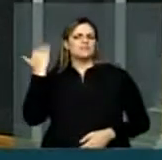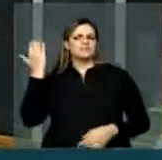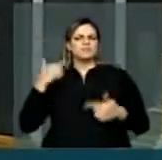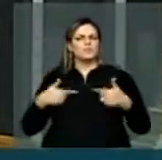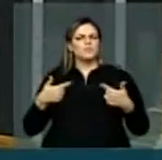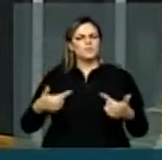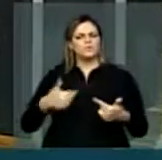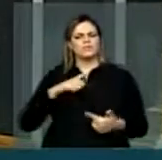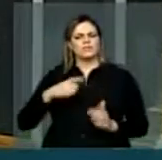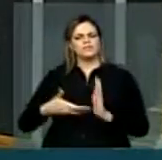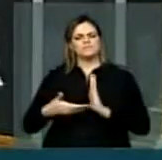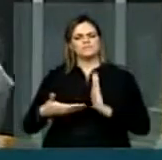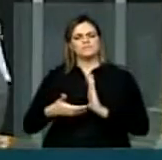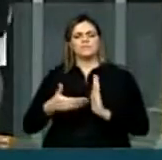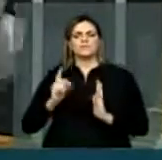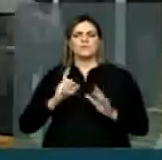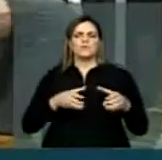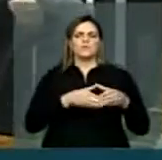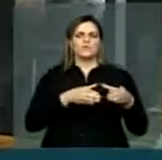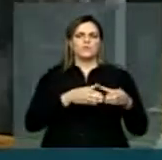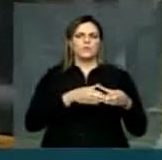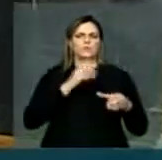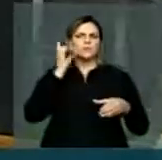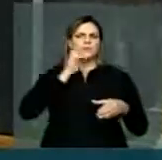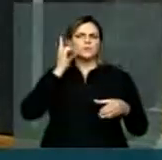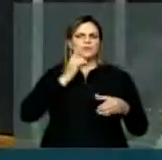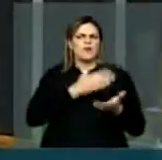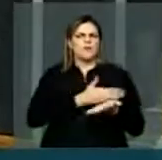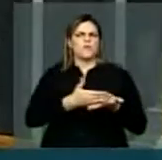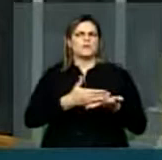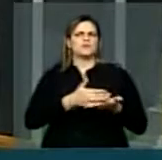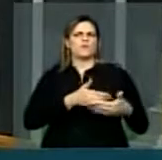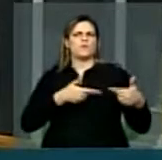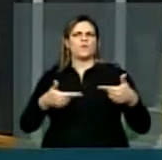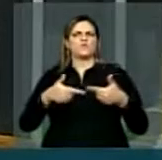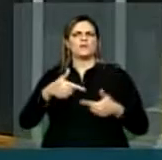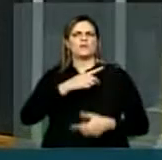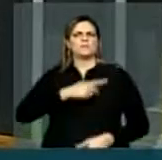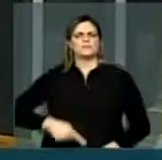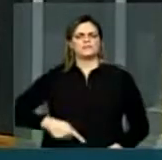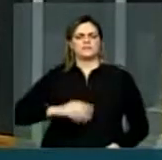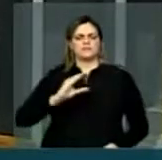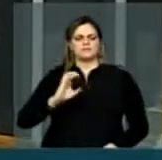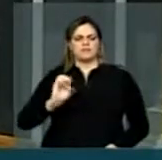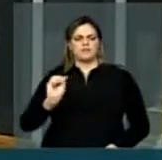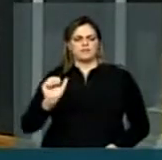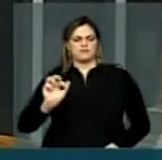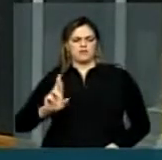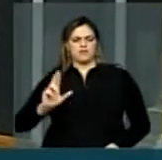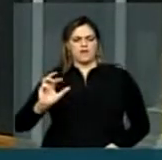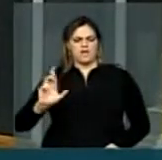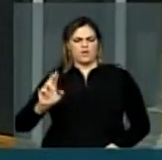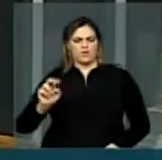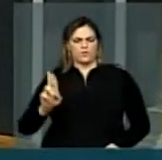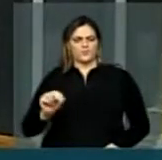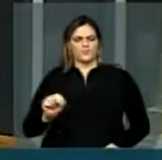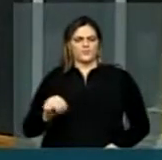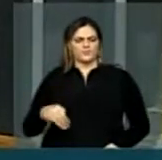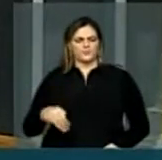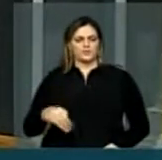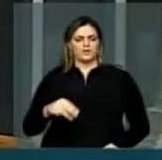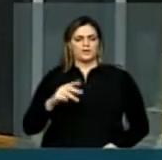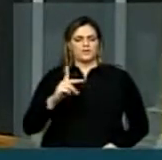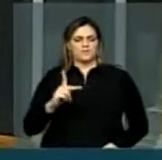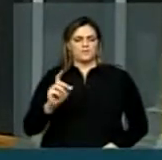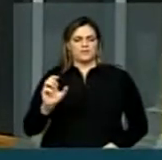parlamento, nesta casa, através de uma frente parlamentar, presidida pelo deputado César Halum, do Tocantins, do PSD do